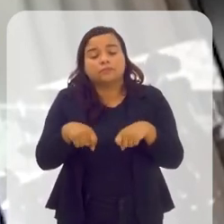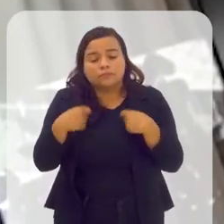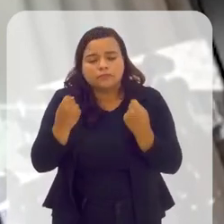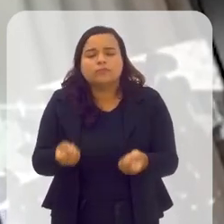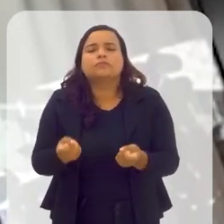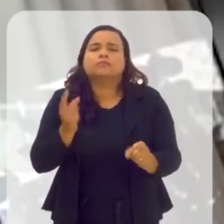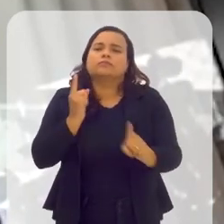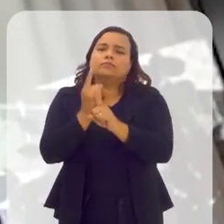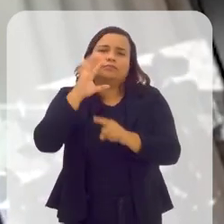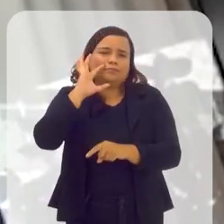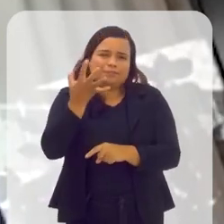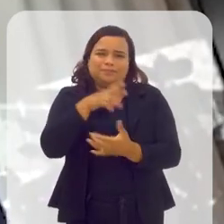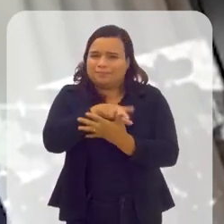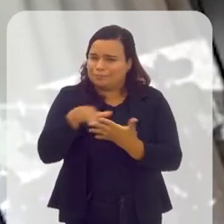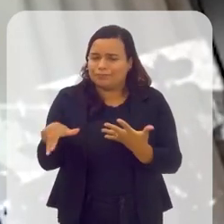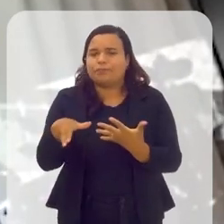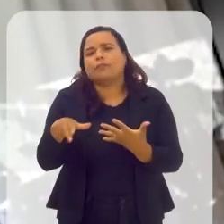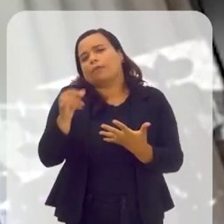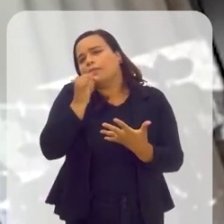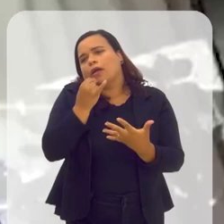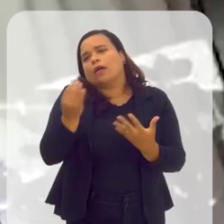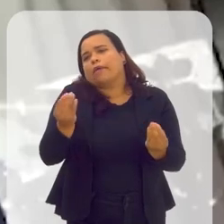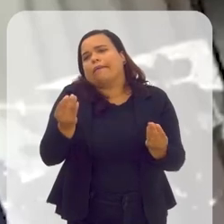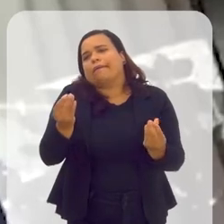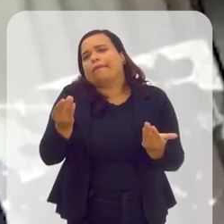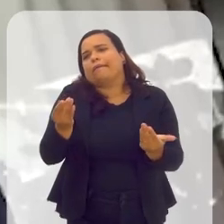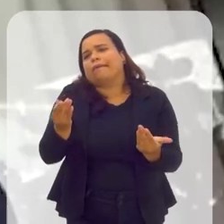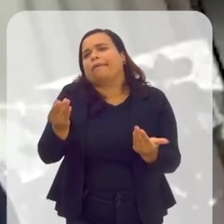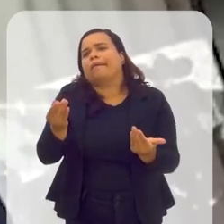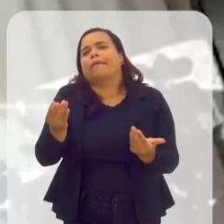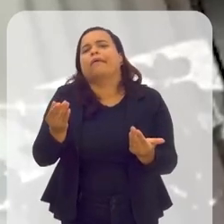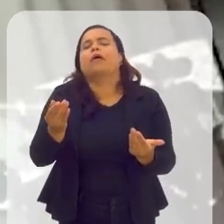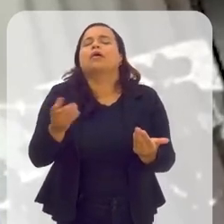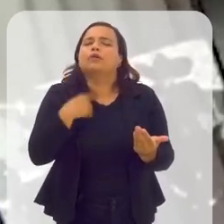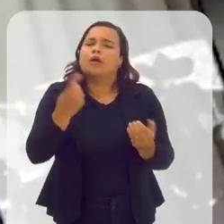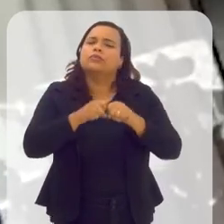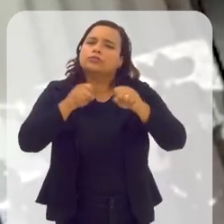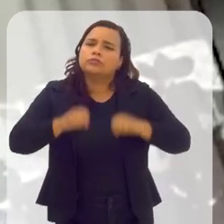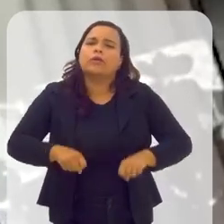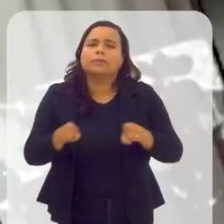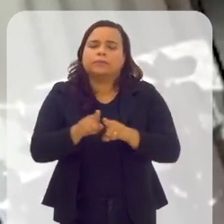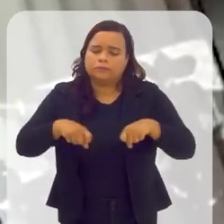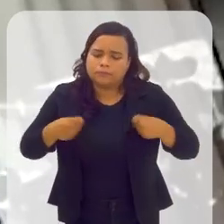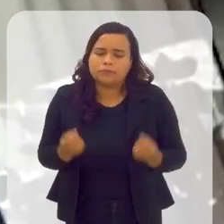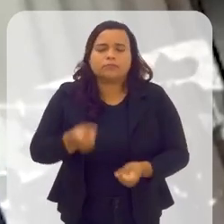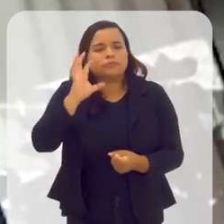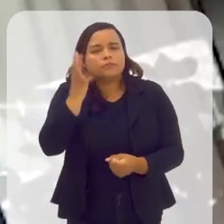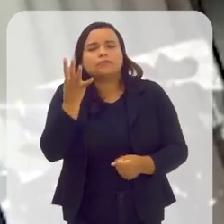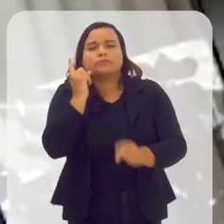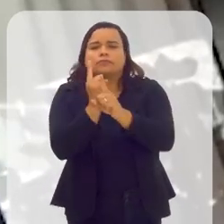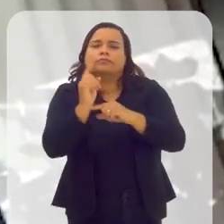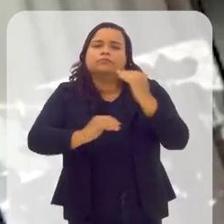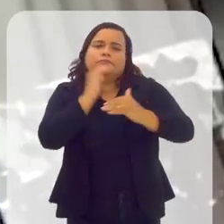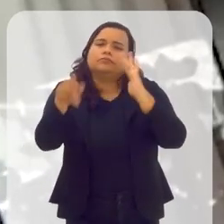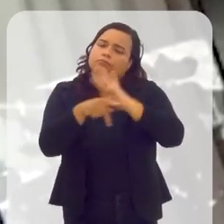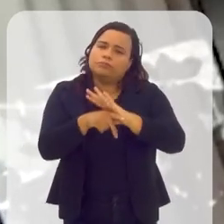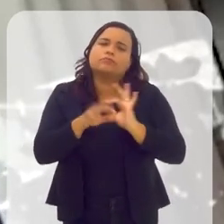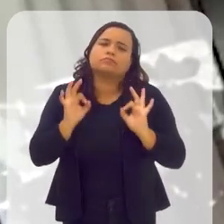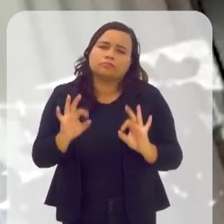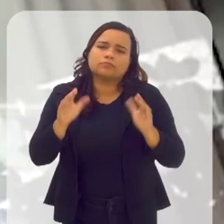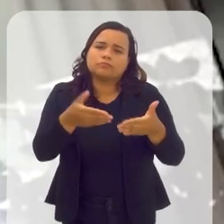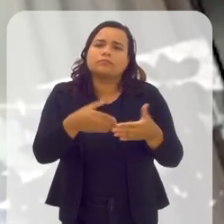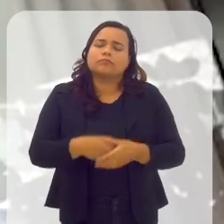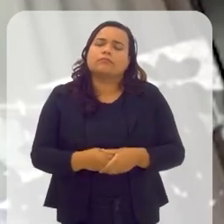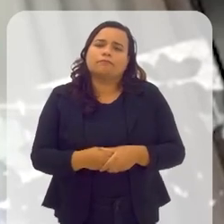buscar também encontrar soluções. Como entidade também do sistema S, buscar encontrar soluções de desenvolvimento.